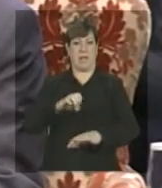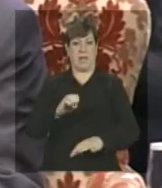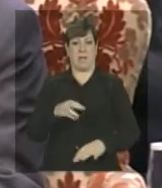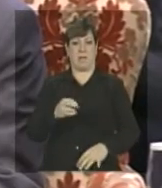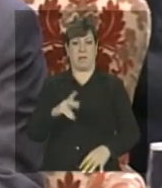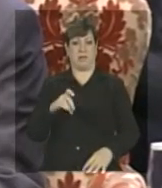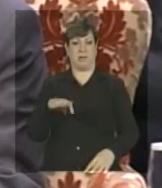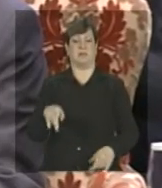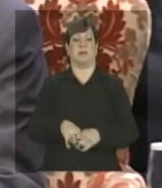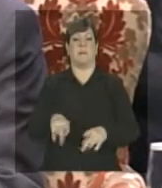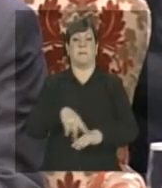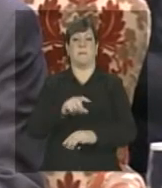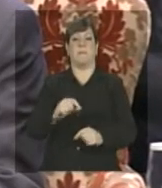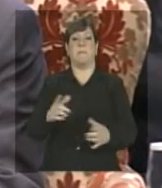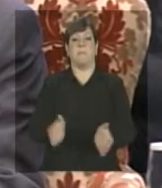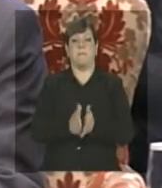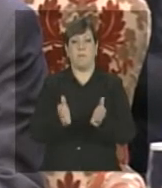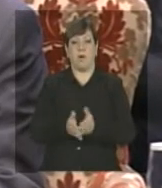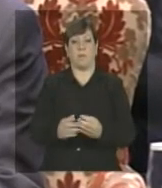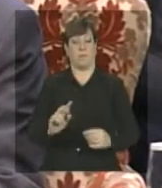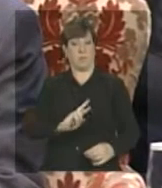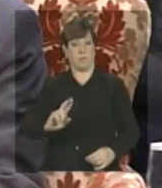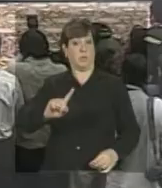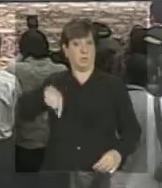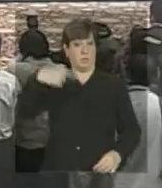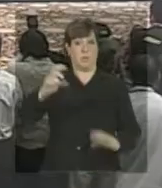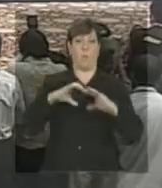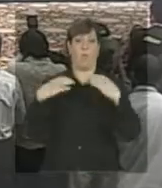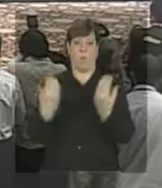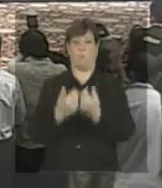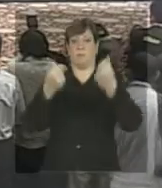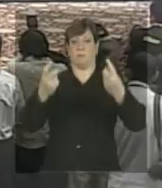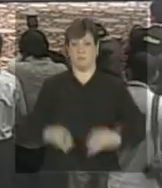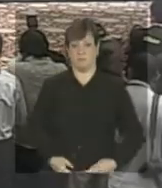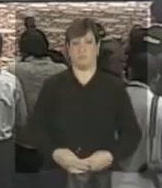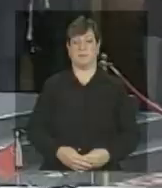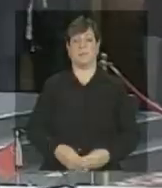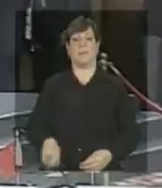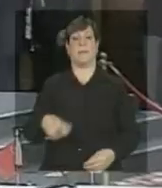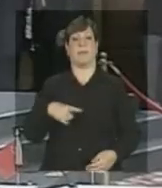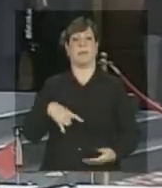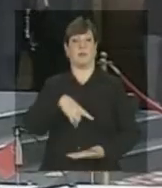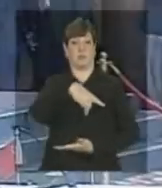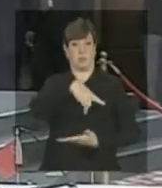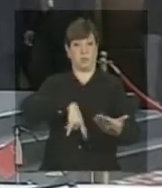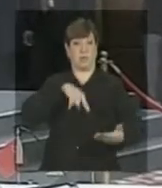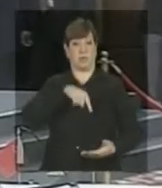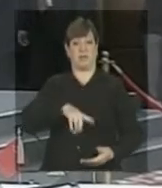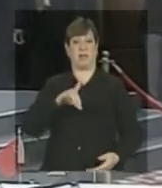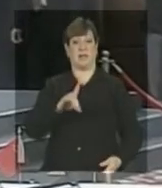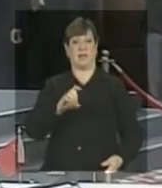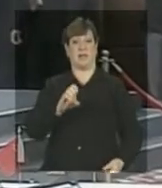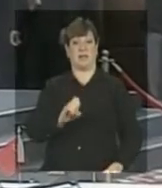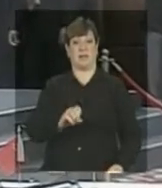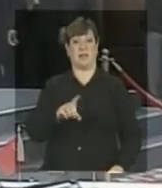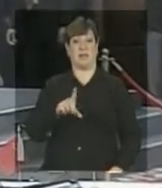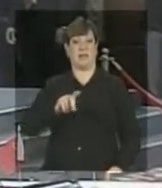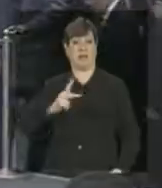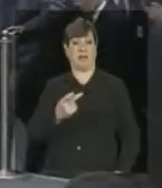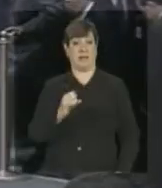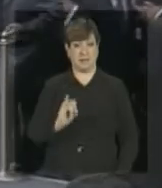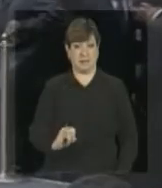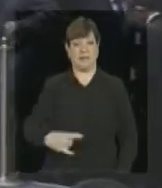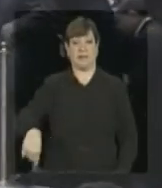resultados serão apresentados na próxima cúpula. Na declaração de Delhi, um documento conjunto dos BRICS, os cinco